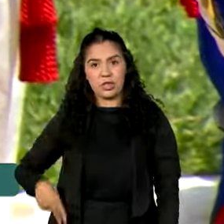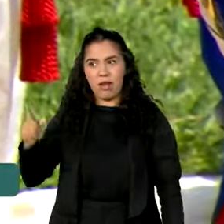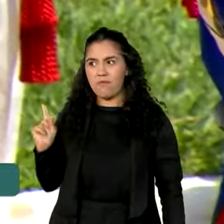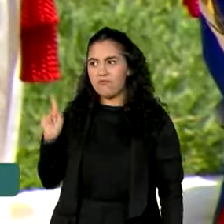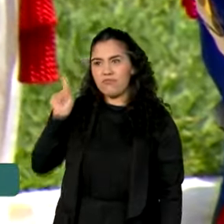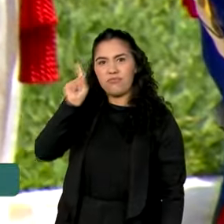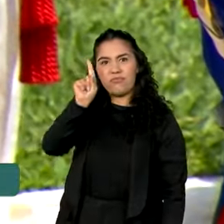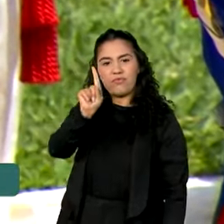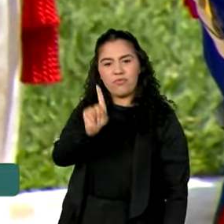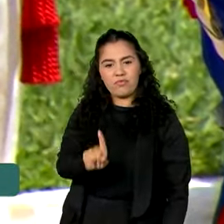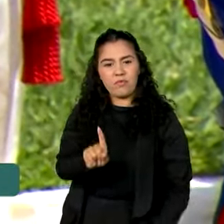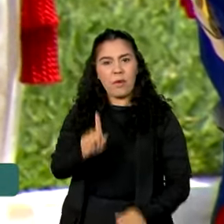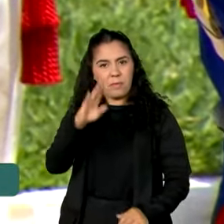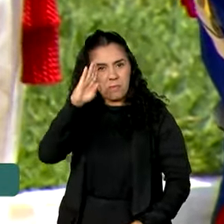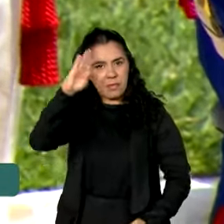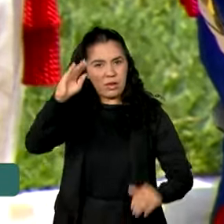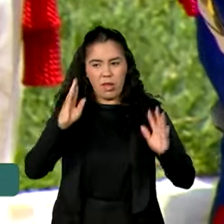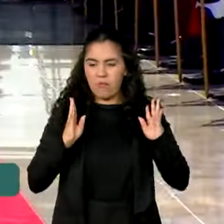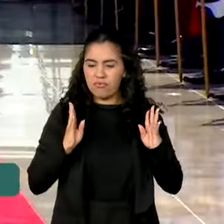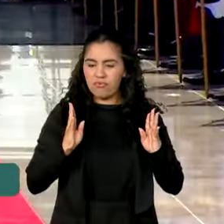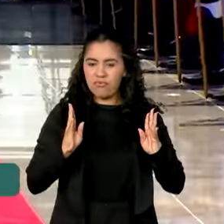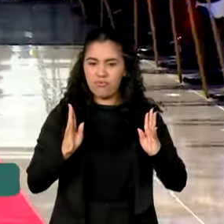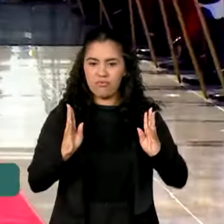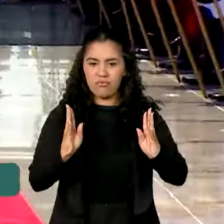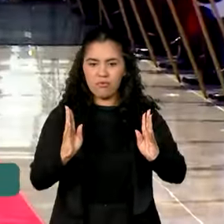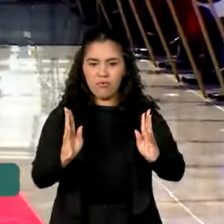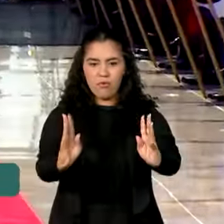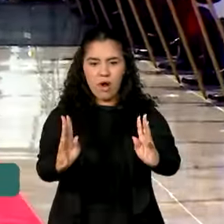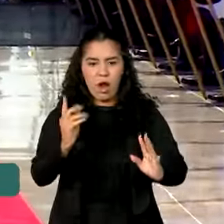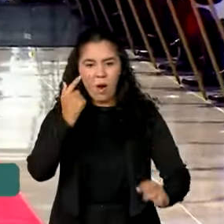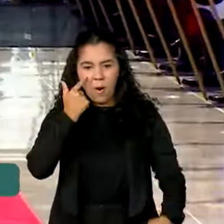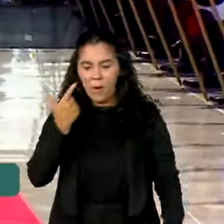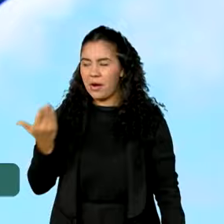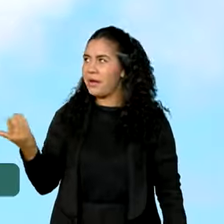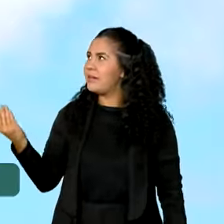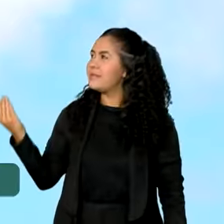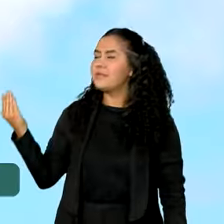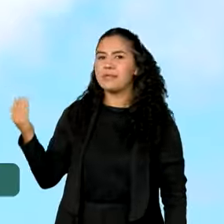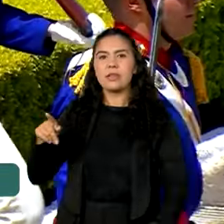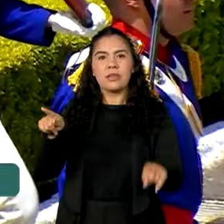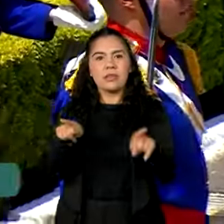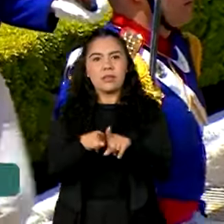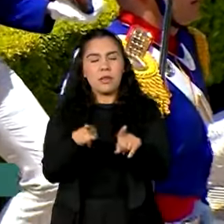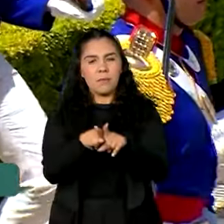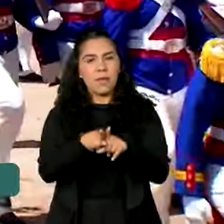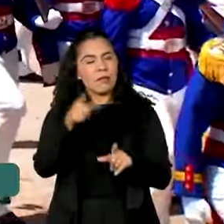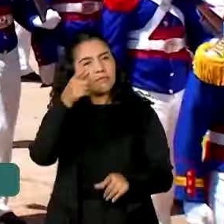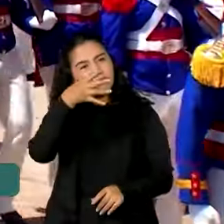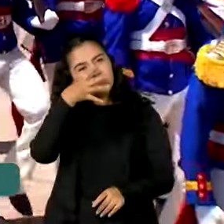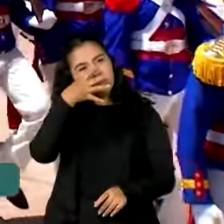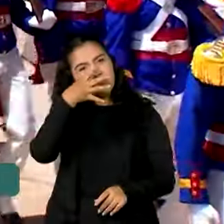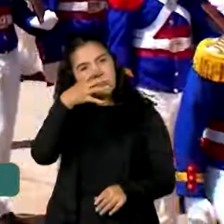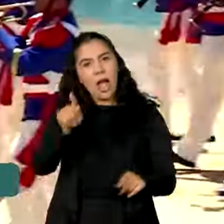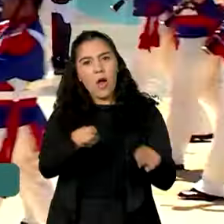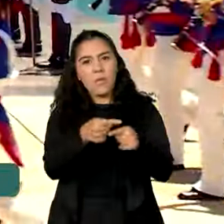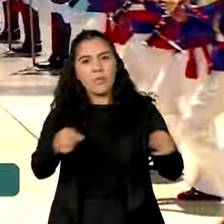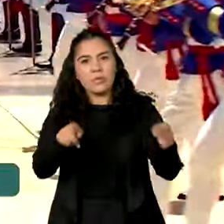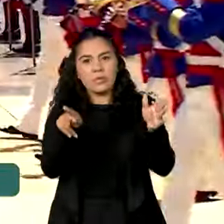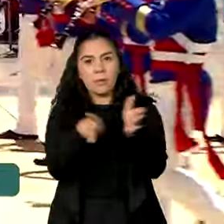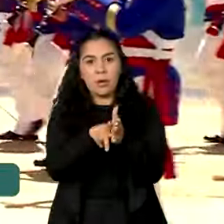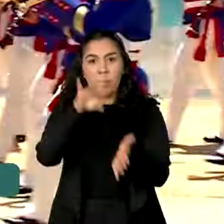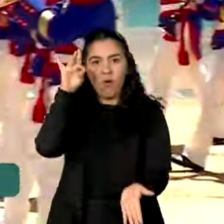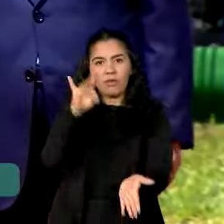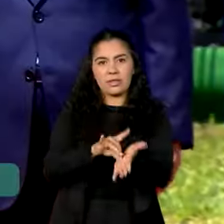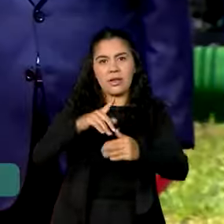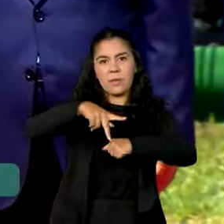Lula, Xi Jinping passou em revista às tropas e acompanhou a execução do hino dos dois países. A cerimônia também